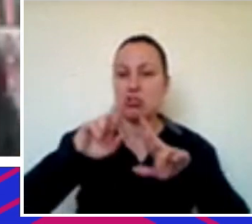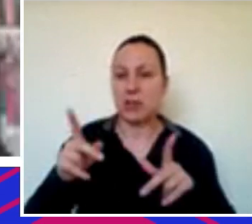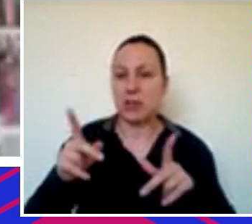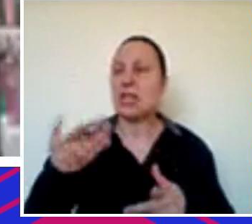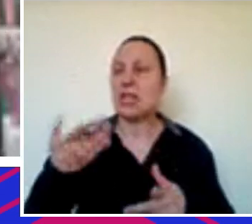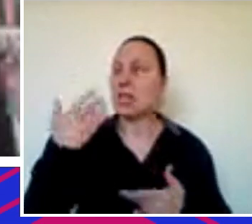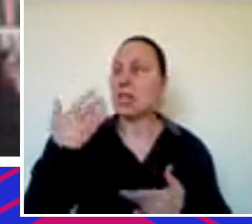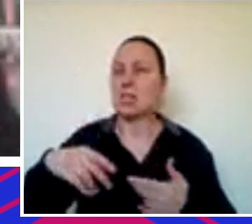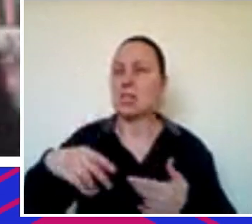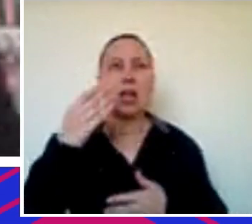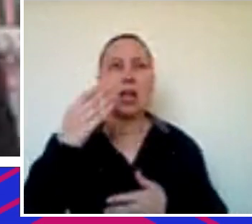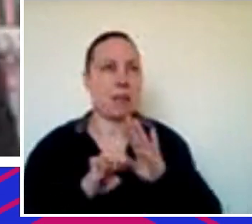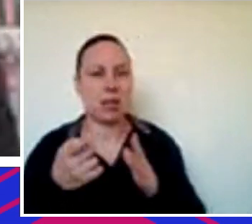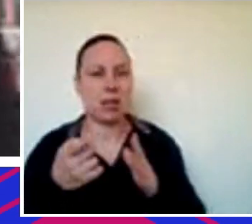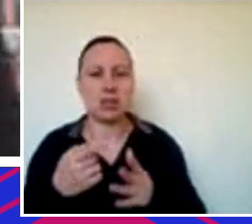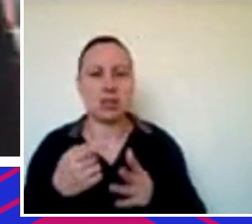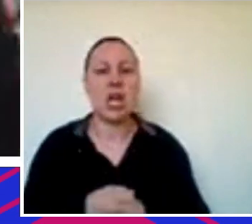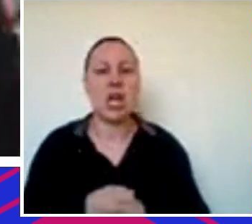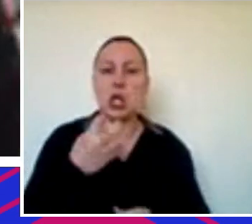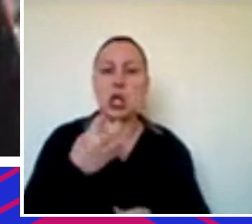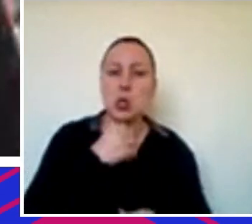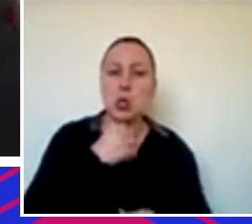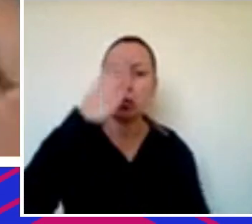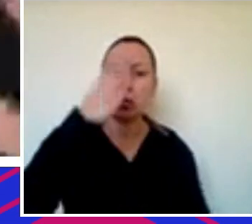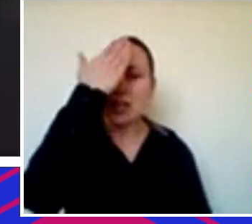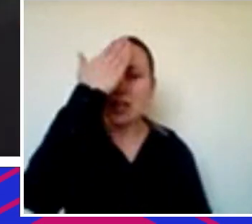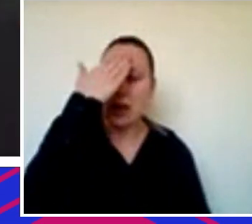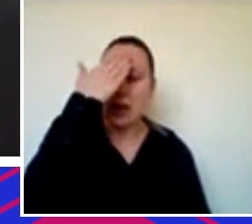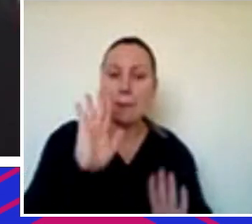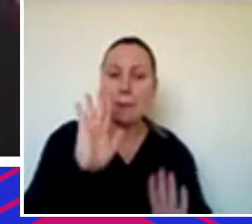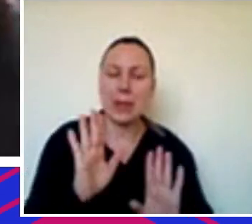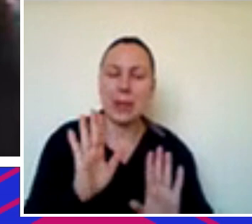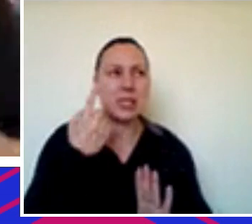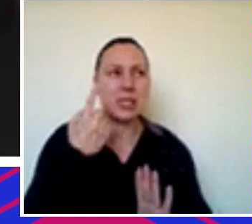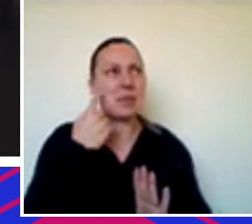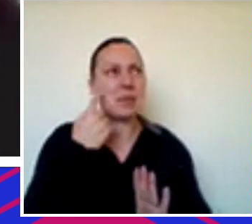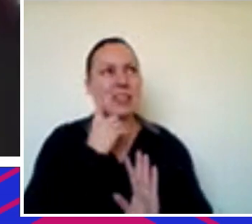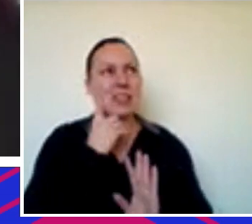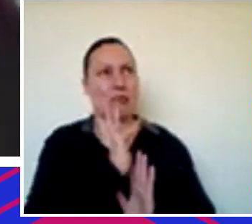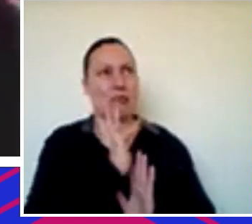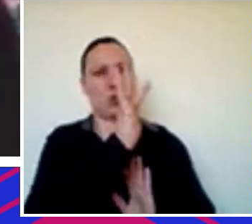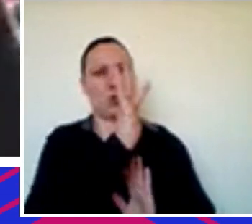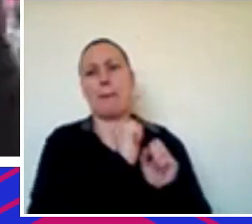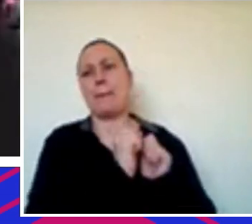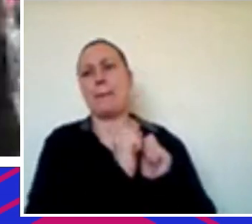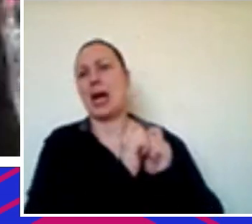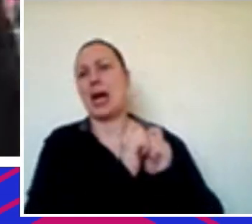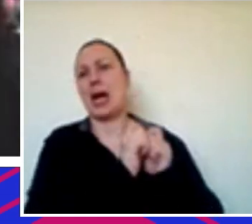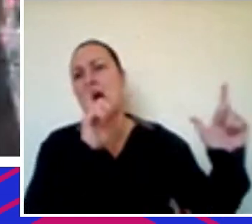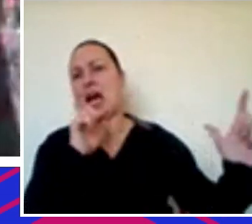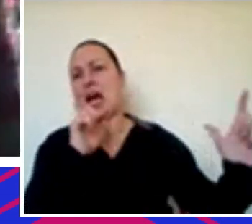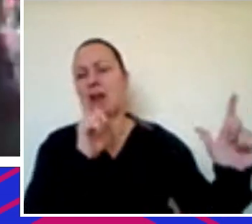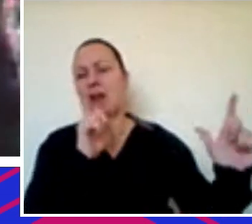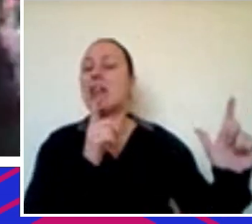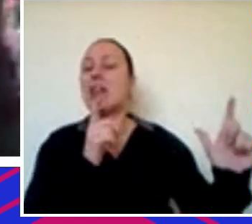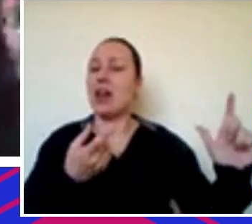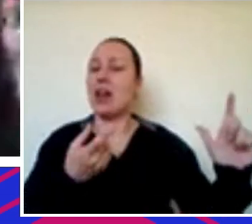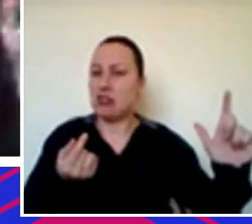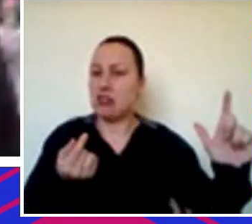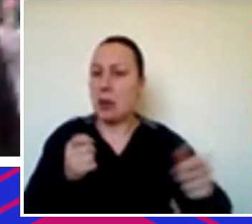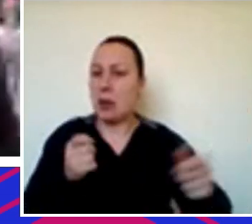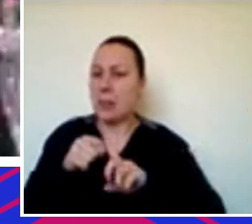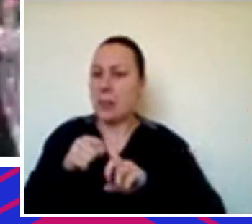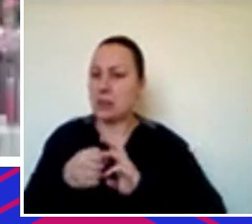que pode crescer a história do Bruno um negócio que é lucrativo mas ele tem planos muito maiores do que o caixa dele permite no mês a mês